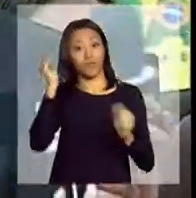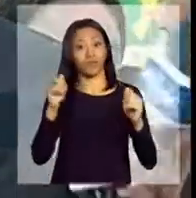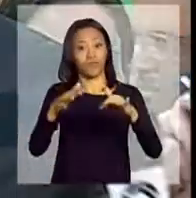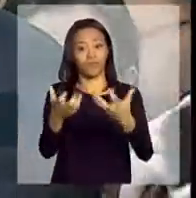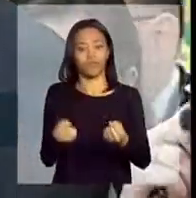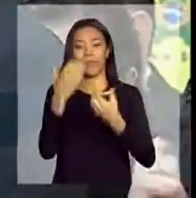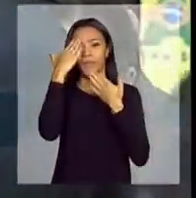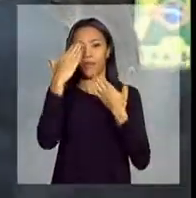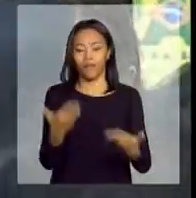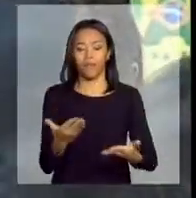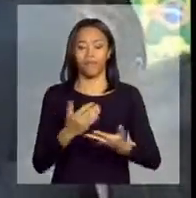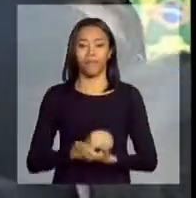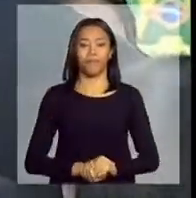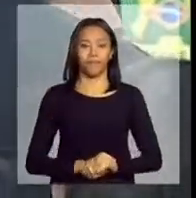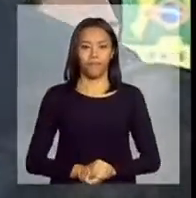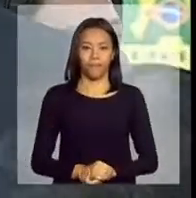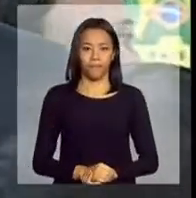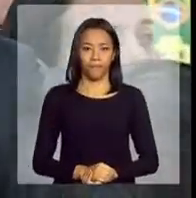Obrigado. Obrigado.